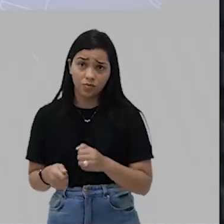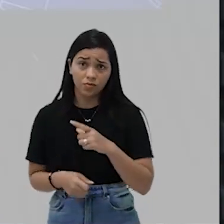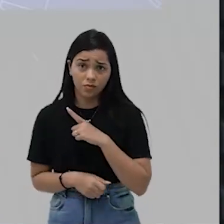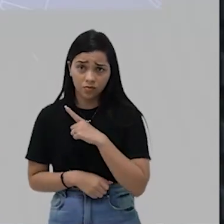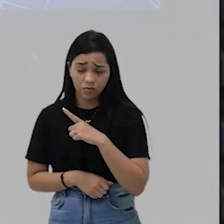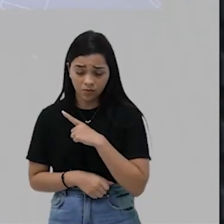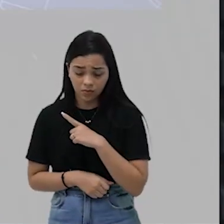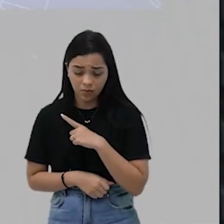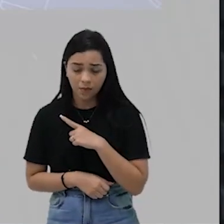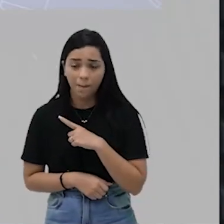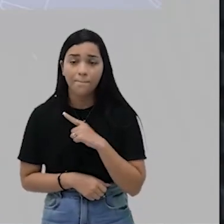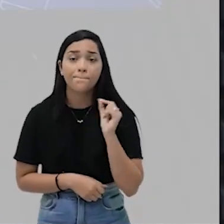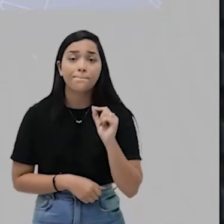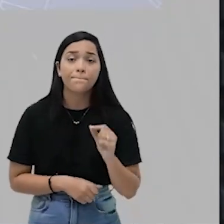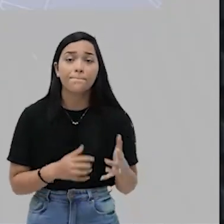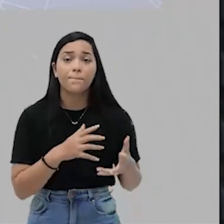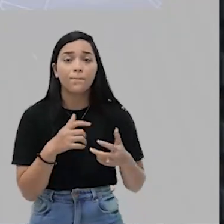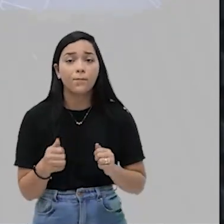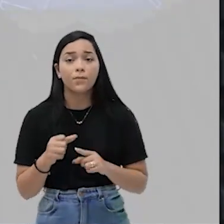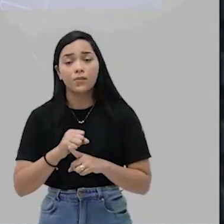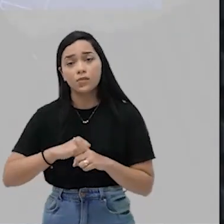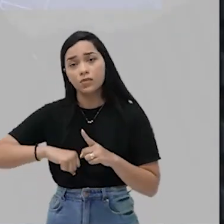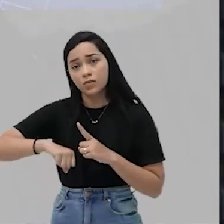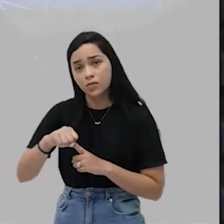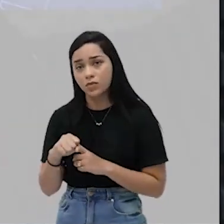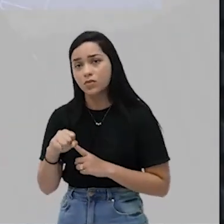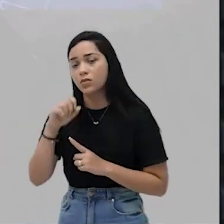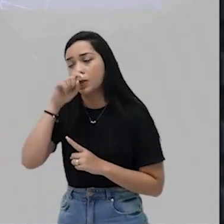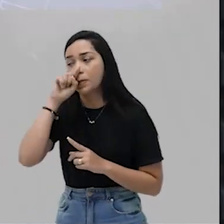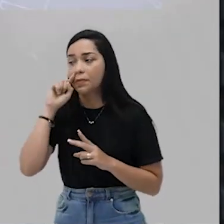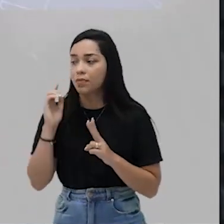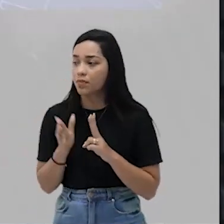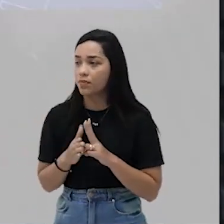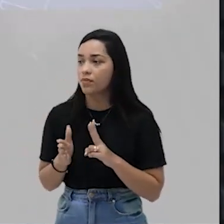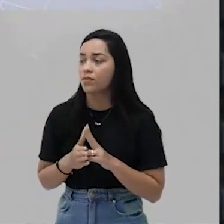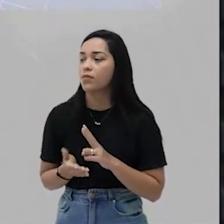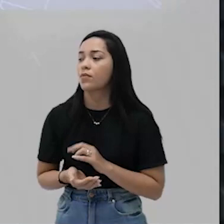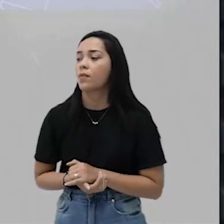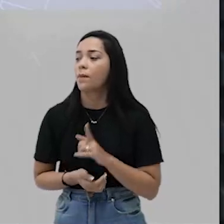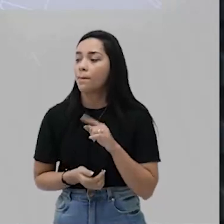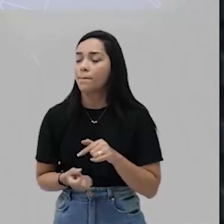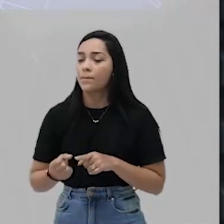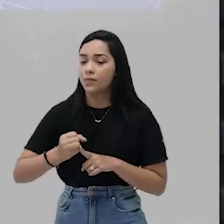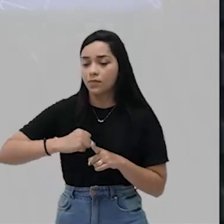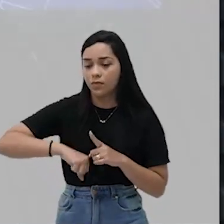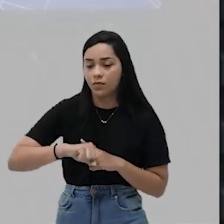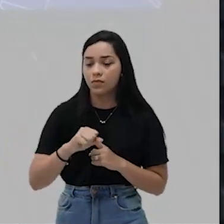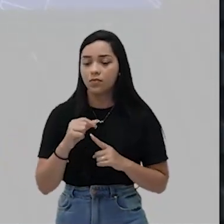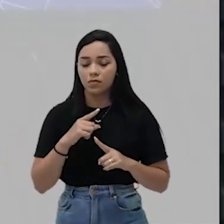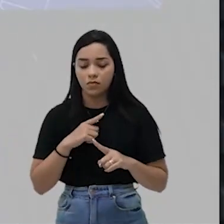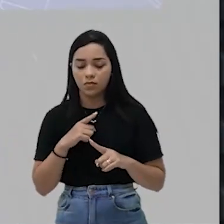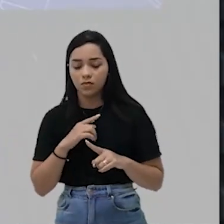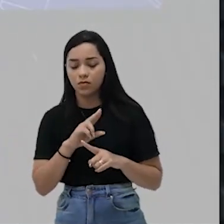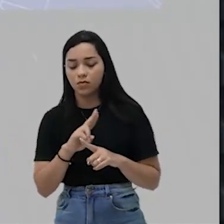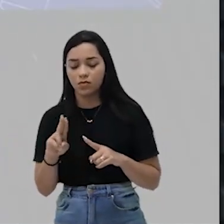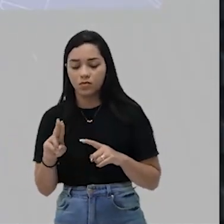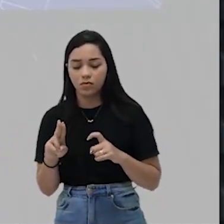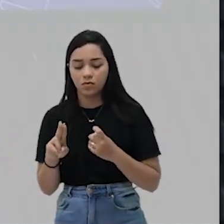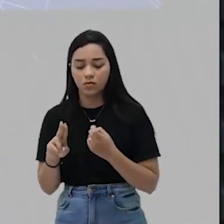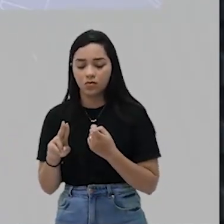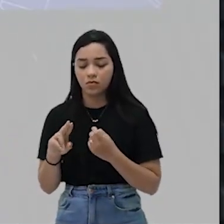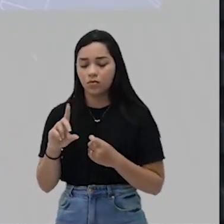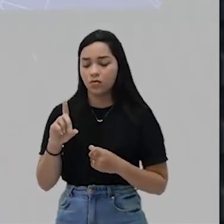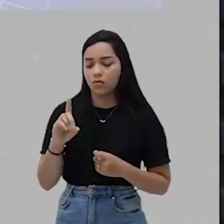europeus vão encontrar é o mundo de sociedades nativas. Sociedades que os europeus vão chamar de